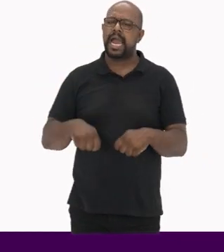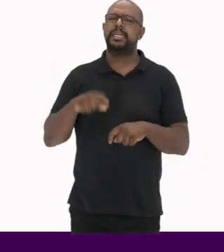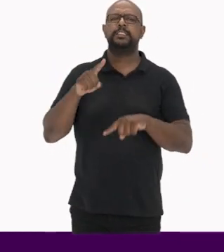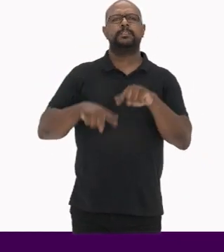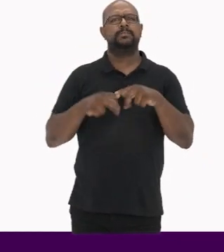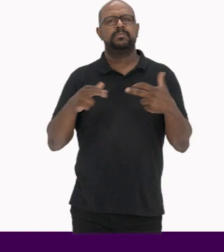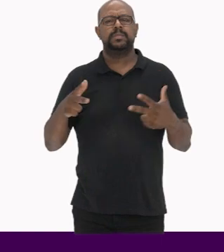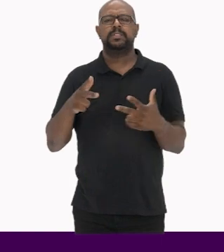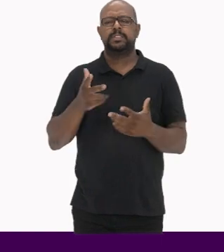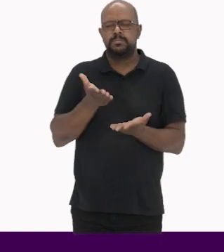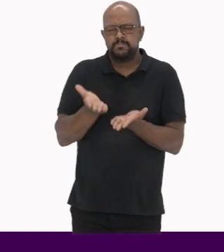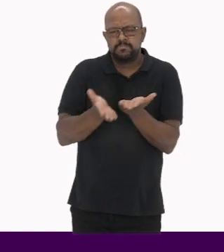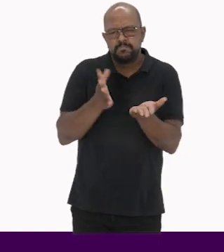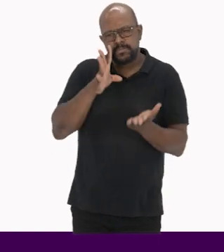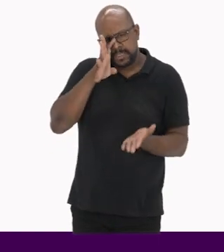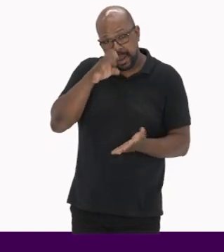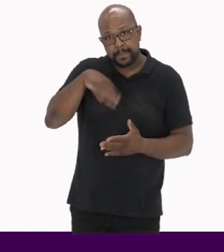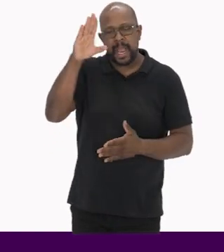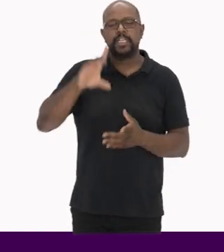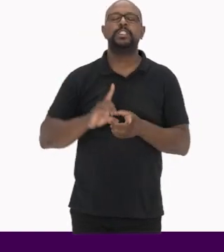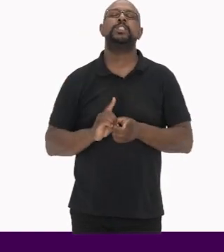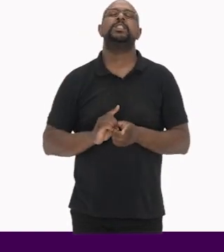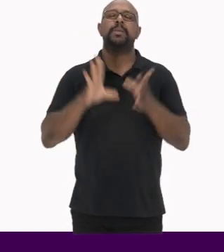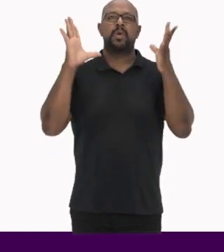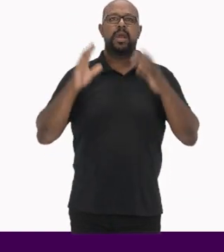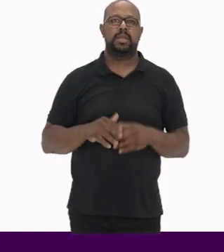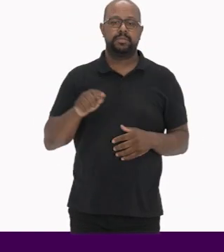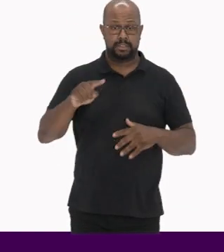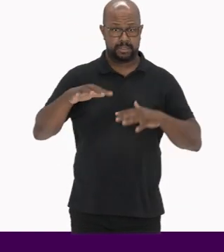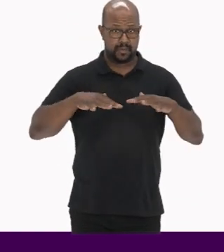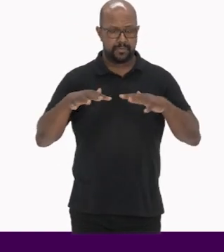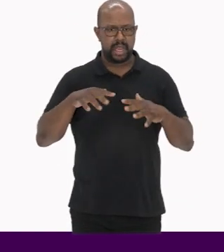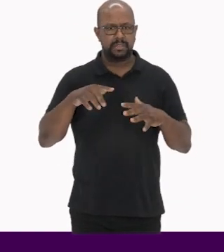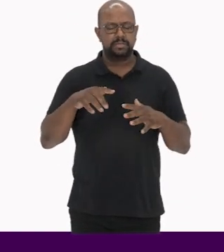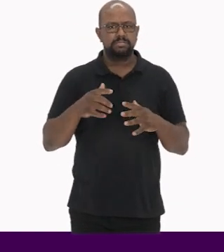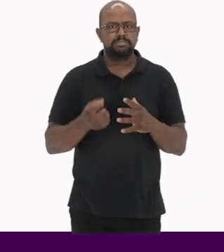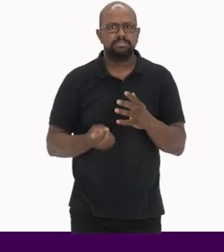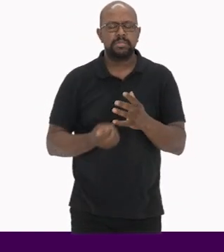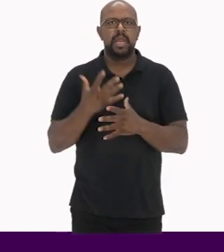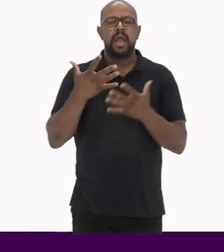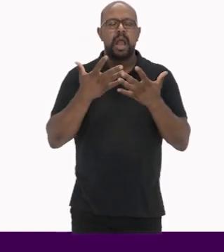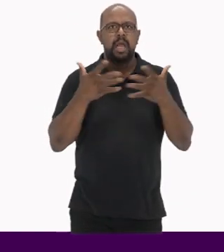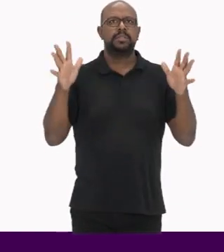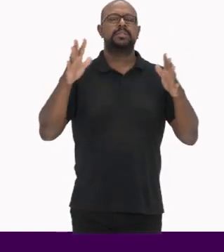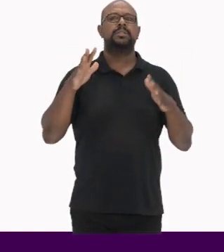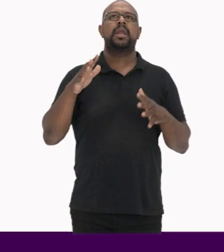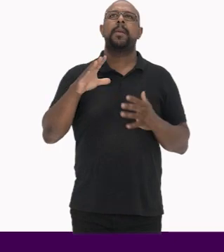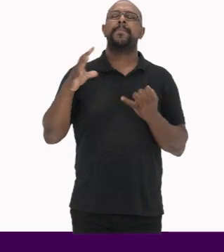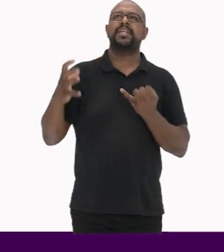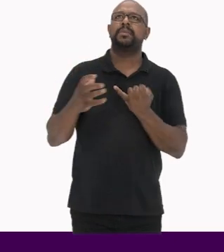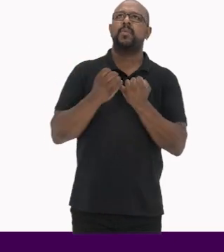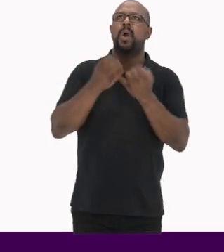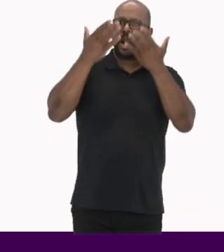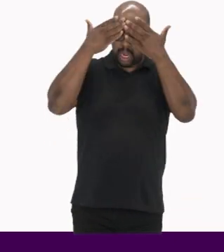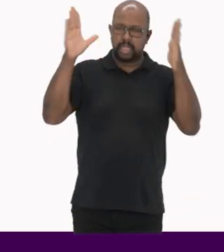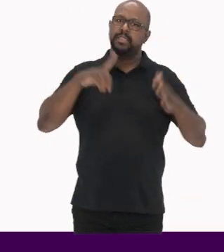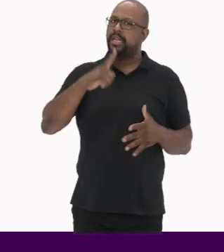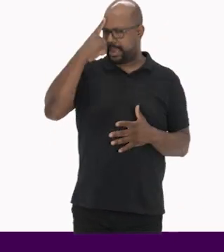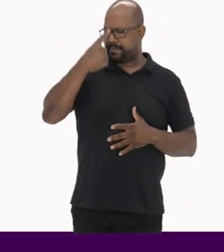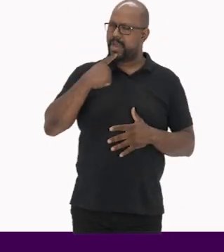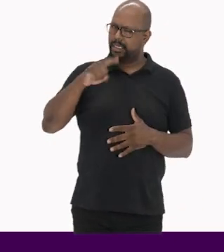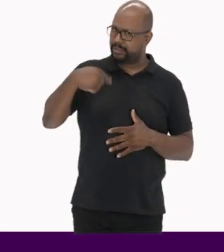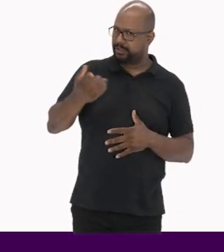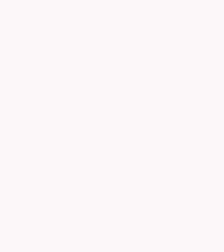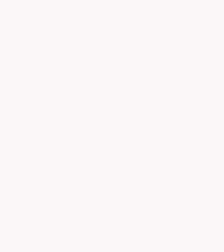de instrumentos de preservação mais democráticos Esse movimento de ampliação da noção de patrimônio pode ser visualizado nas